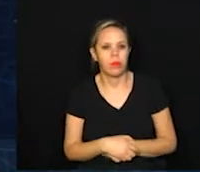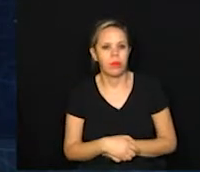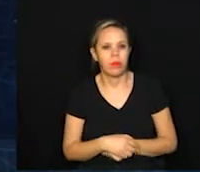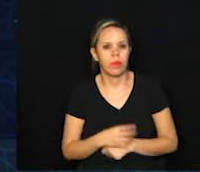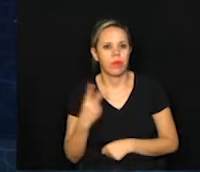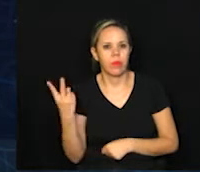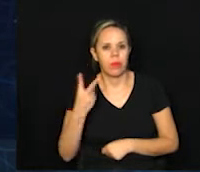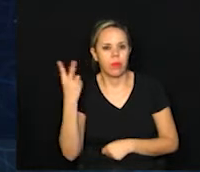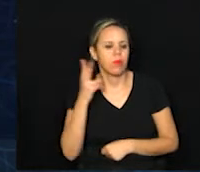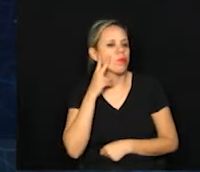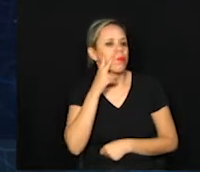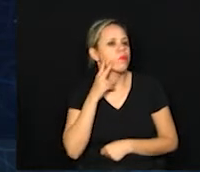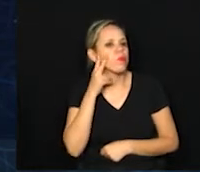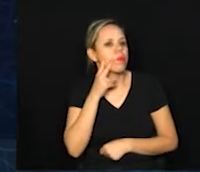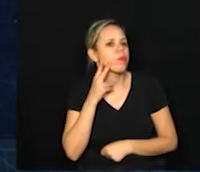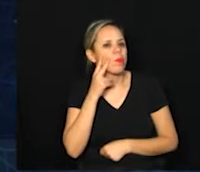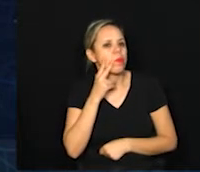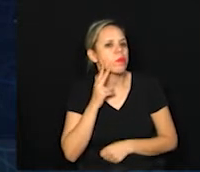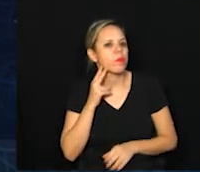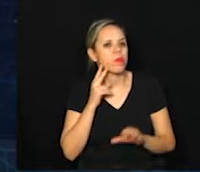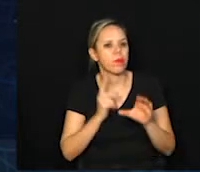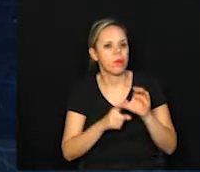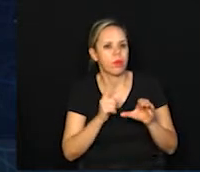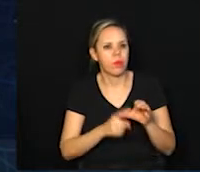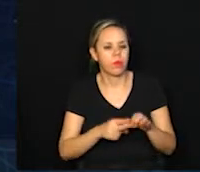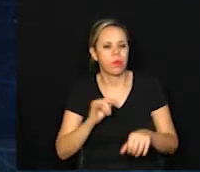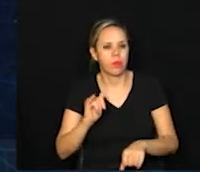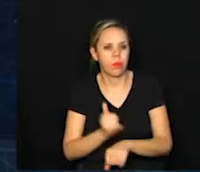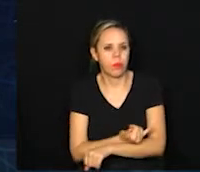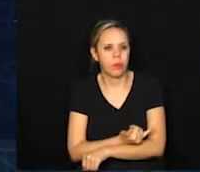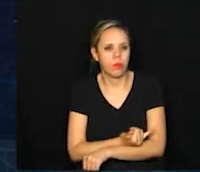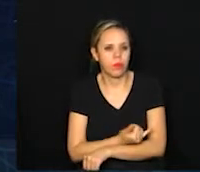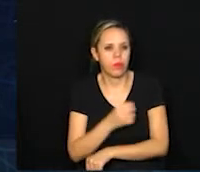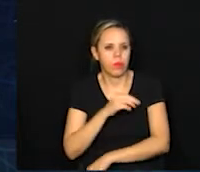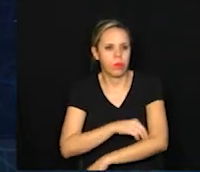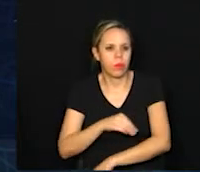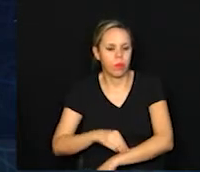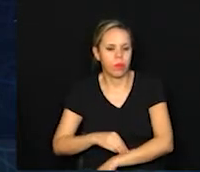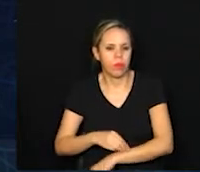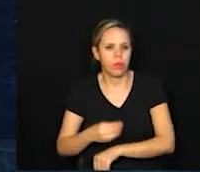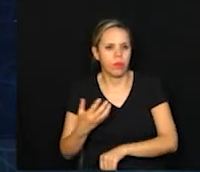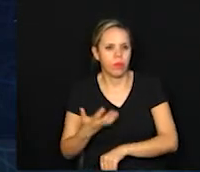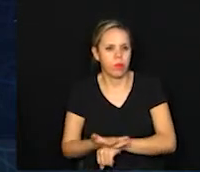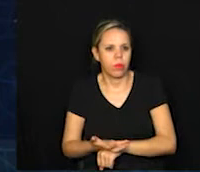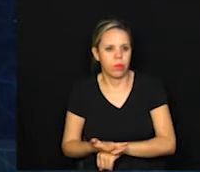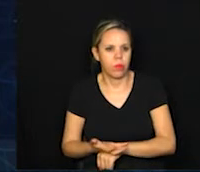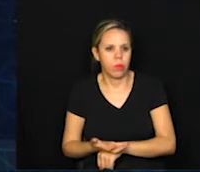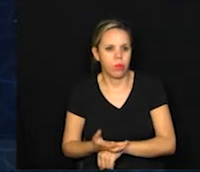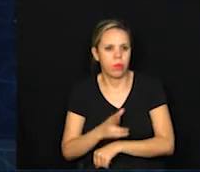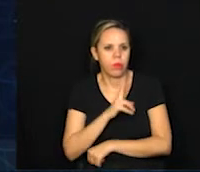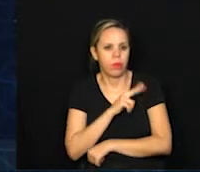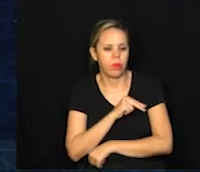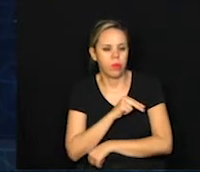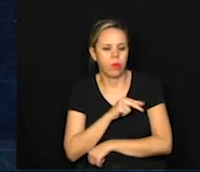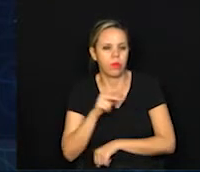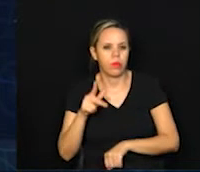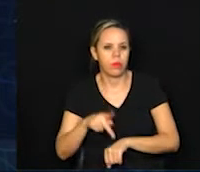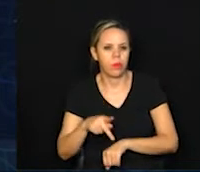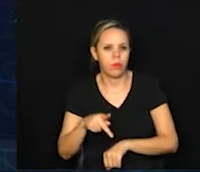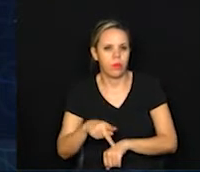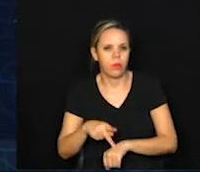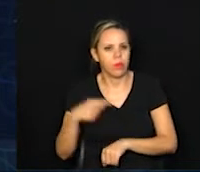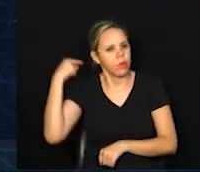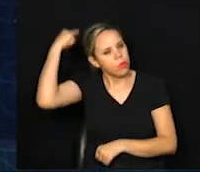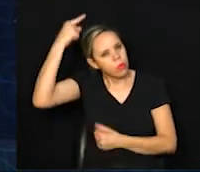Valinhos, Vinhedo, depois aparecem Cosmópolis, Jaguariúna, Montemor, Nova Odessa, Arthur Nogueira,